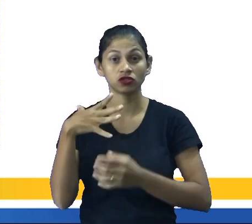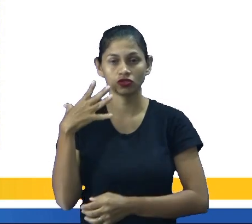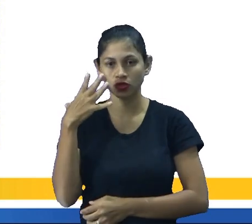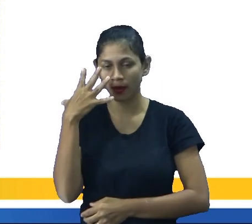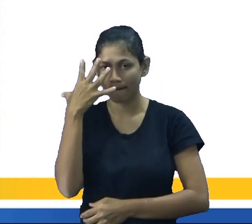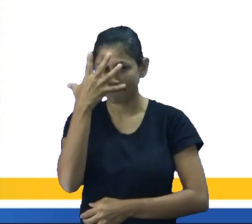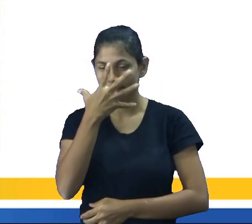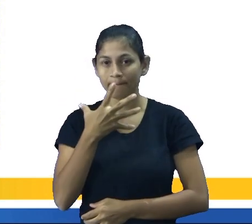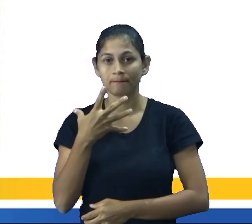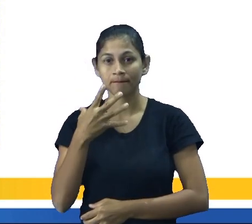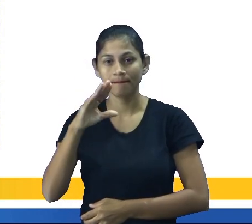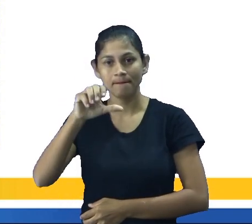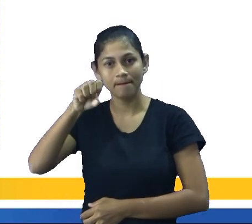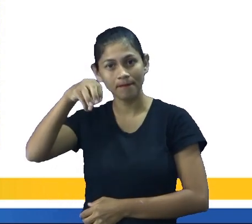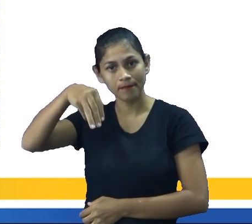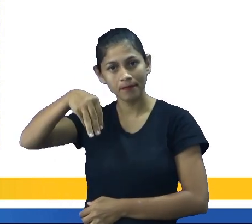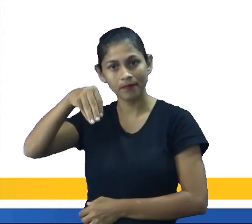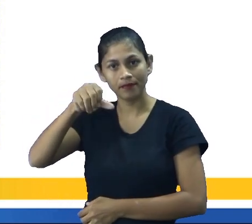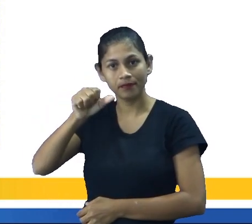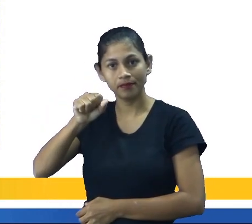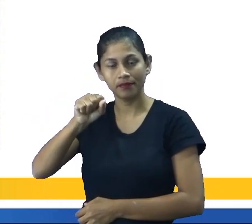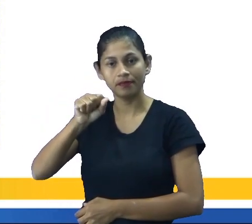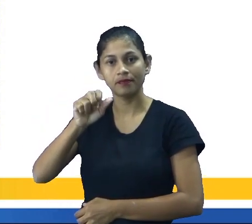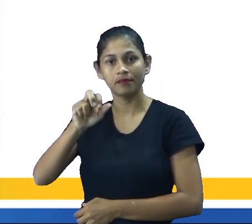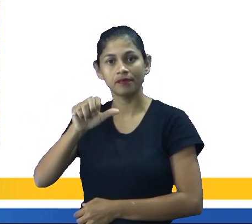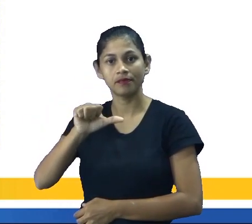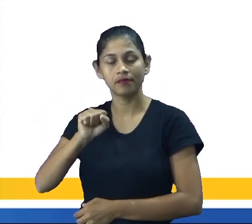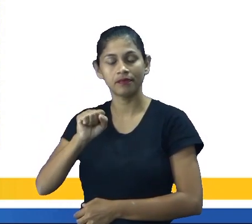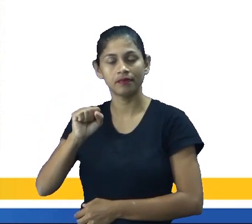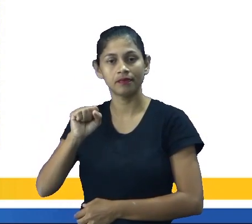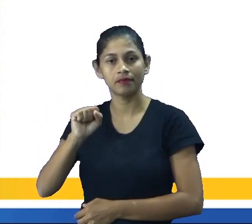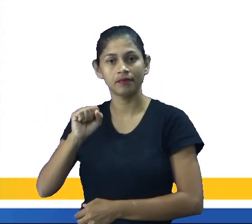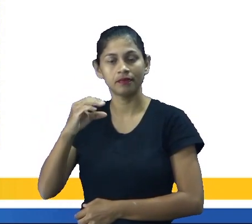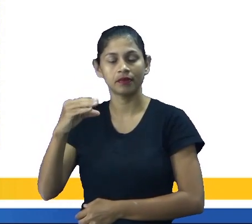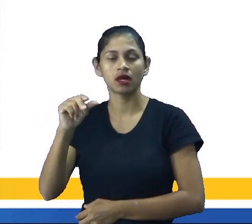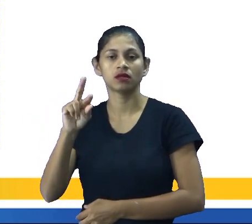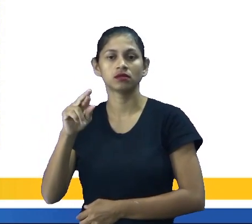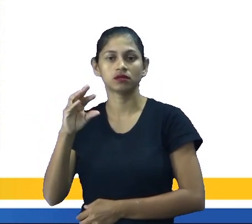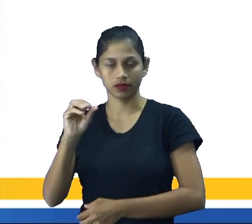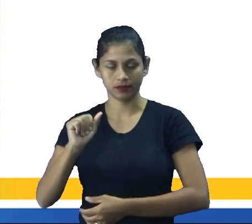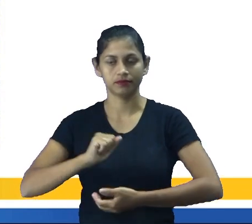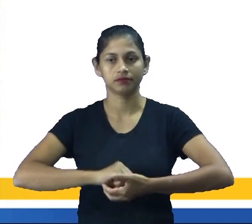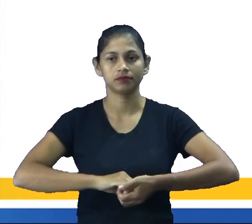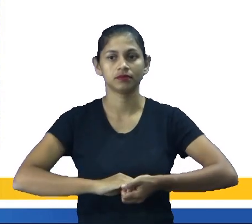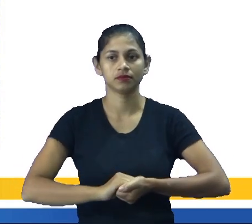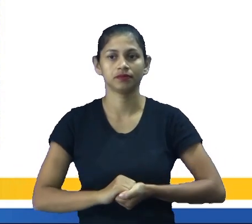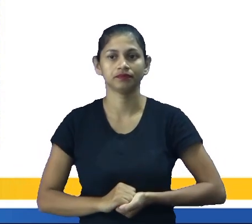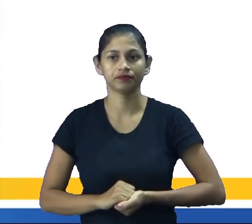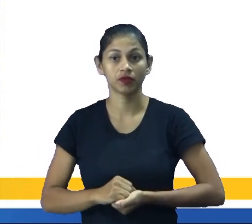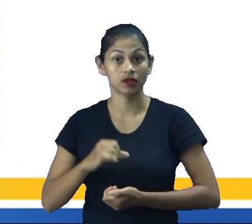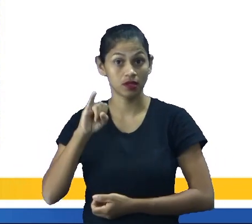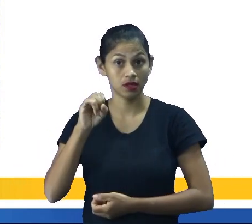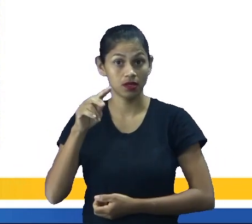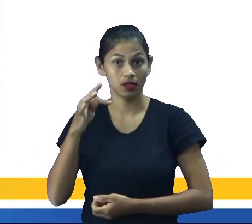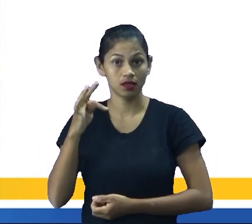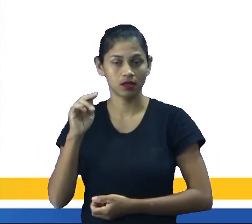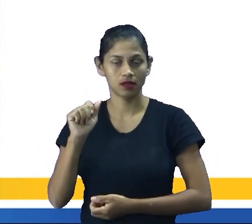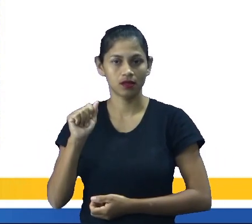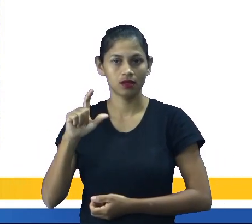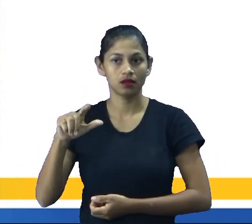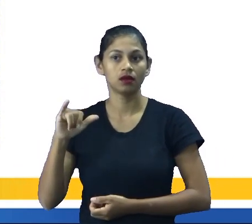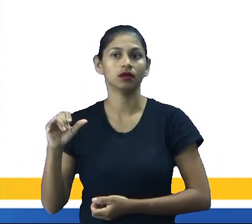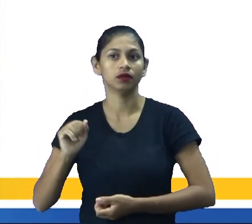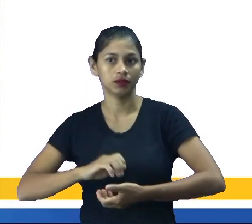com roupas muito coloridas também e usam máscara no Carnaval de Veneza, que fica na Itália, ok?